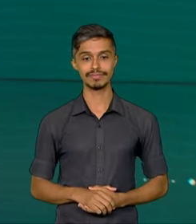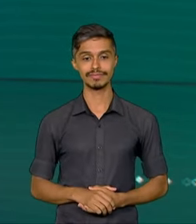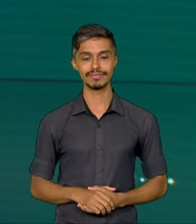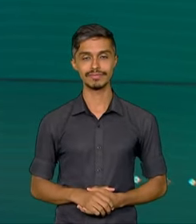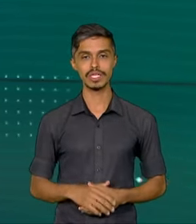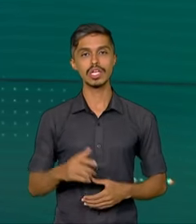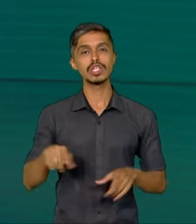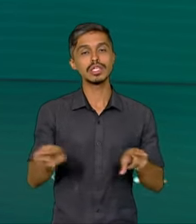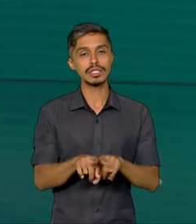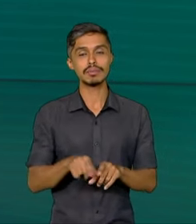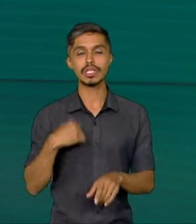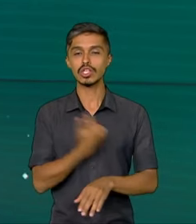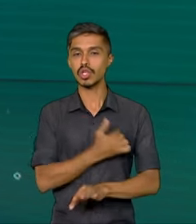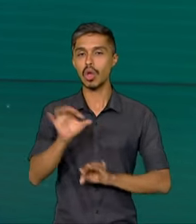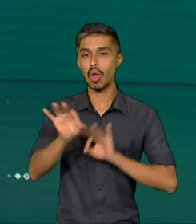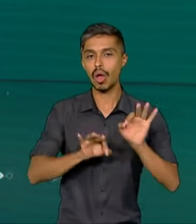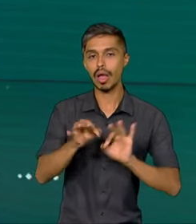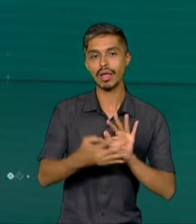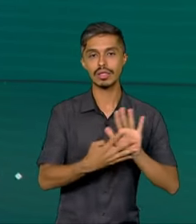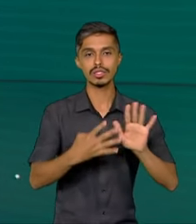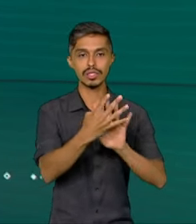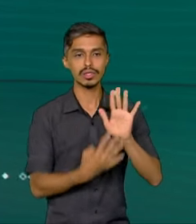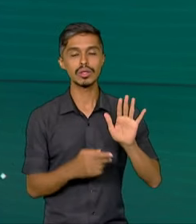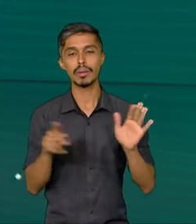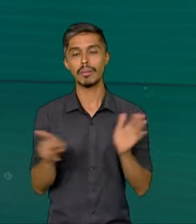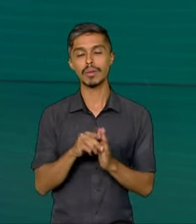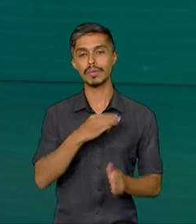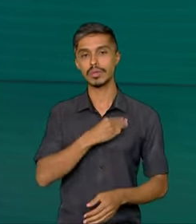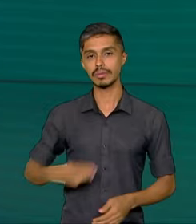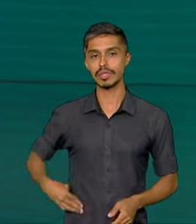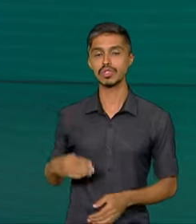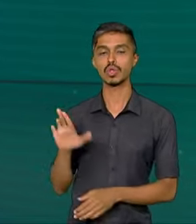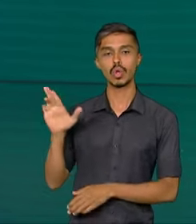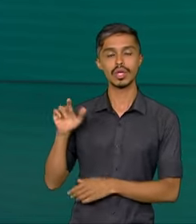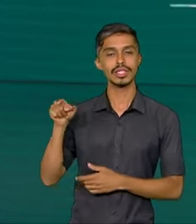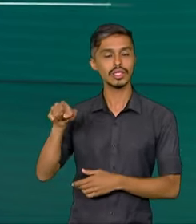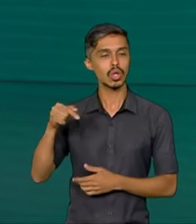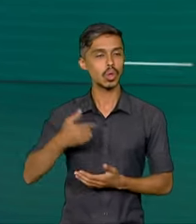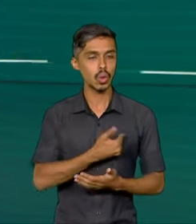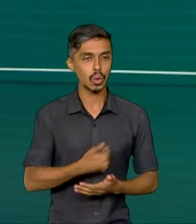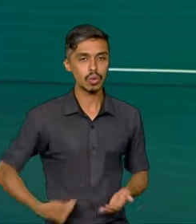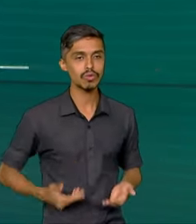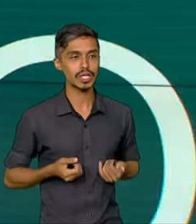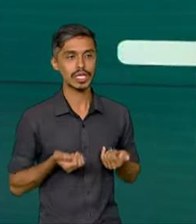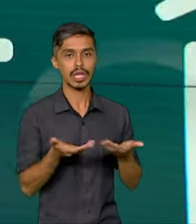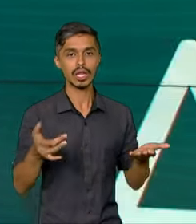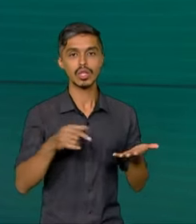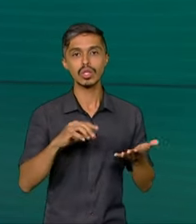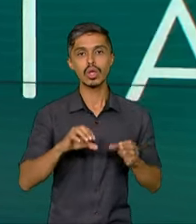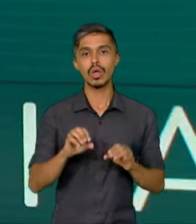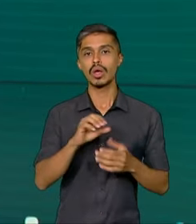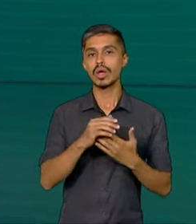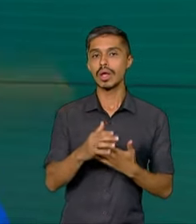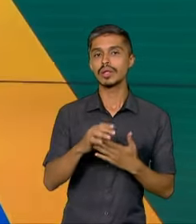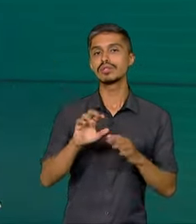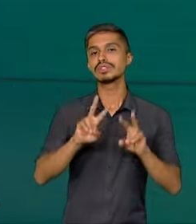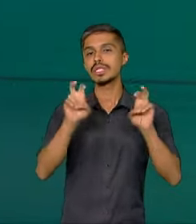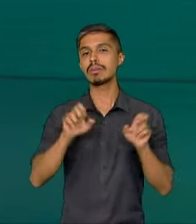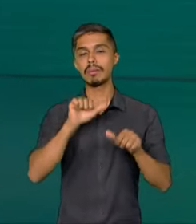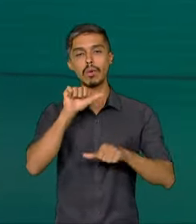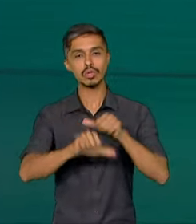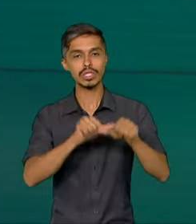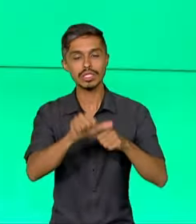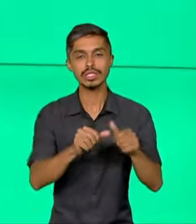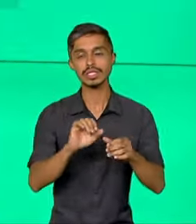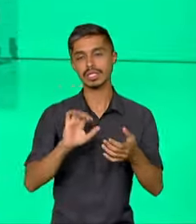Nós também separamos as agendas dos ministros do governo Lula na Conferência das Nações Unidas sobre Mudanças Climáticas, a